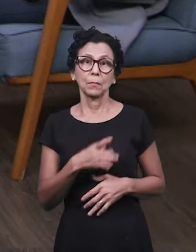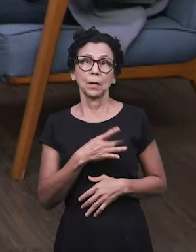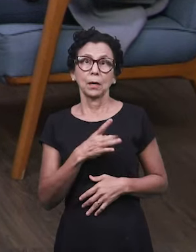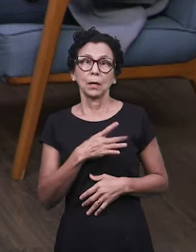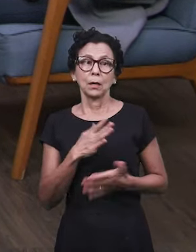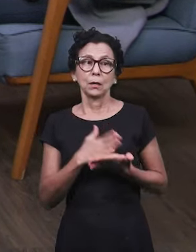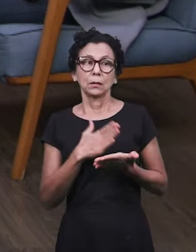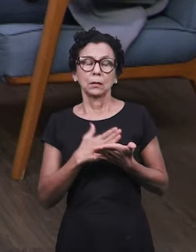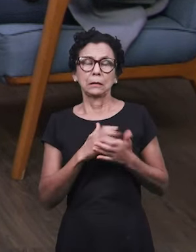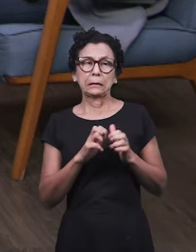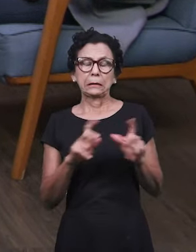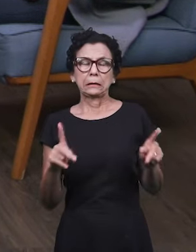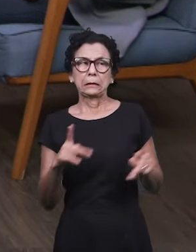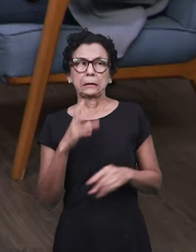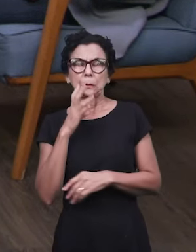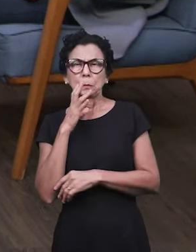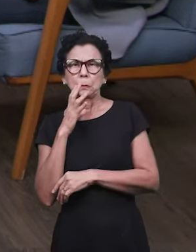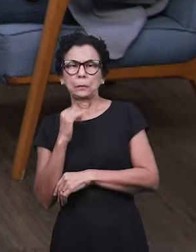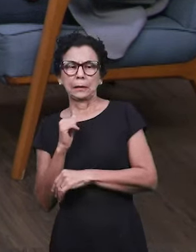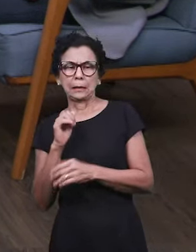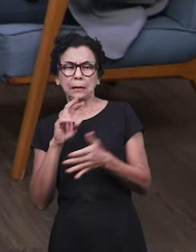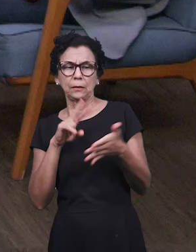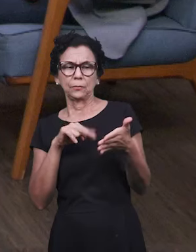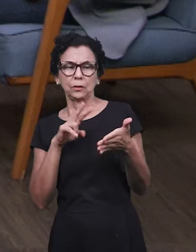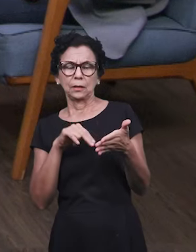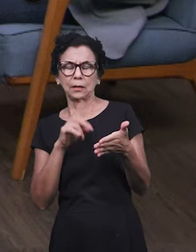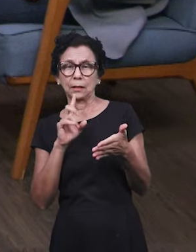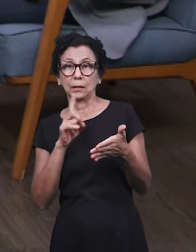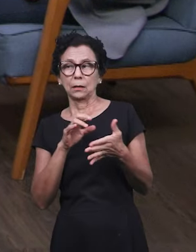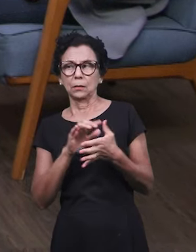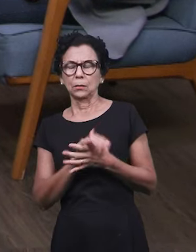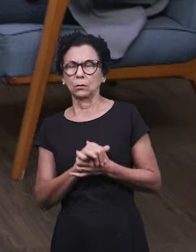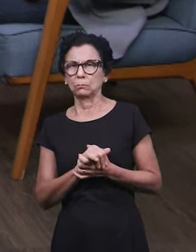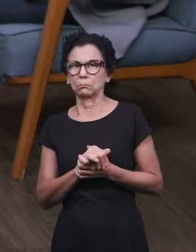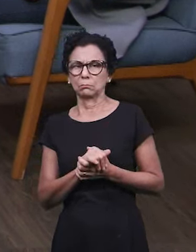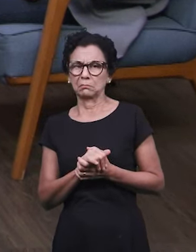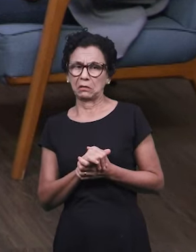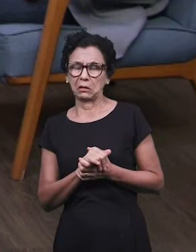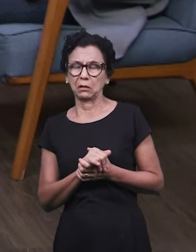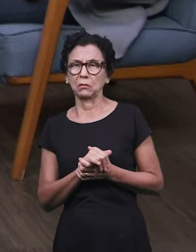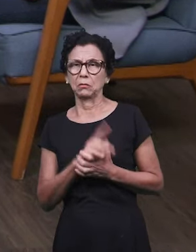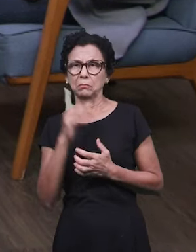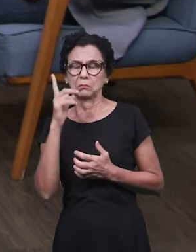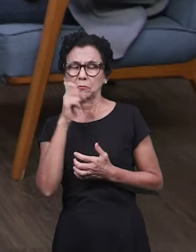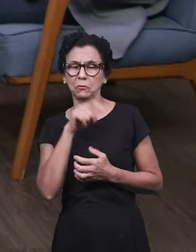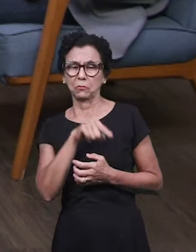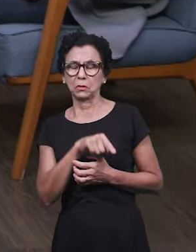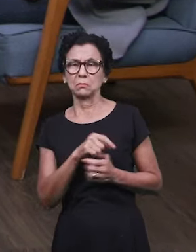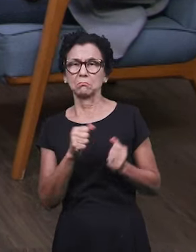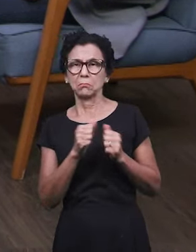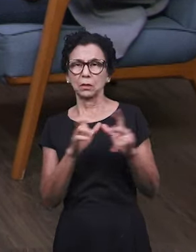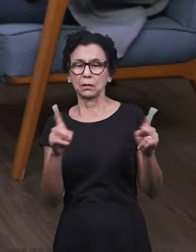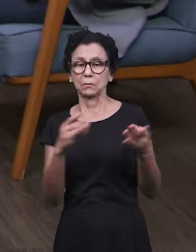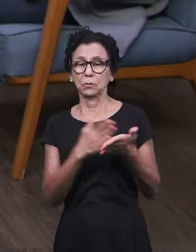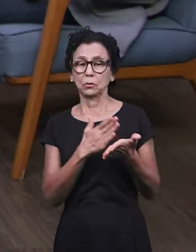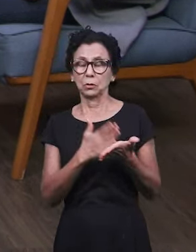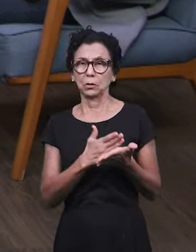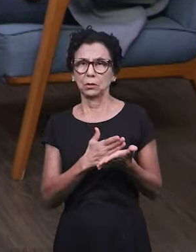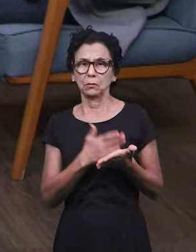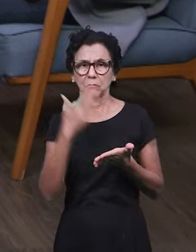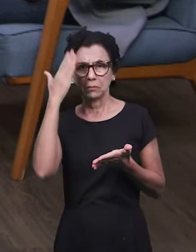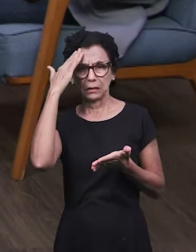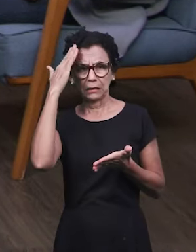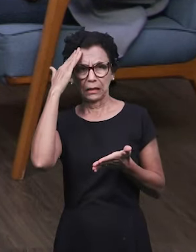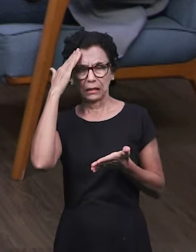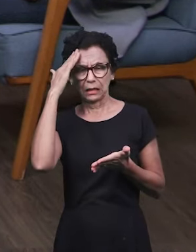livro de Apocalipse. Tem um certo receio de entrar no livro e não consegue compreender o livro. E a gente vê o seguinte,